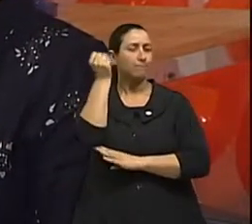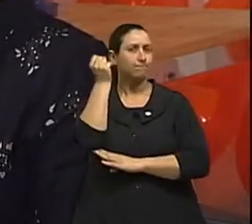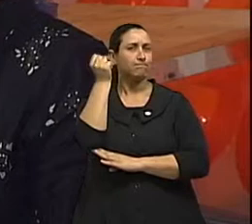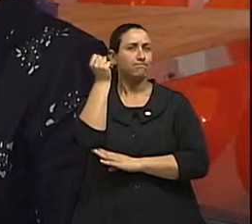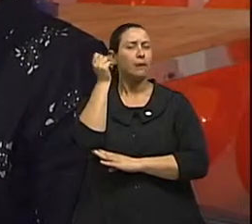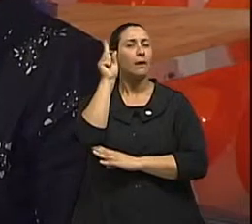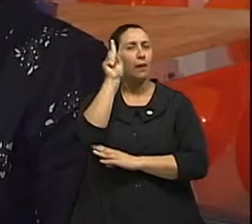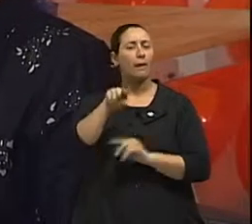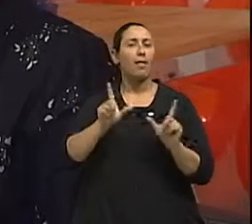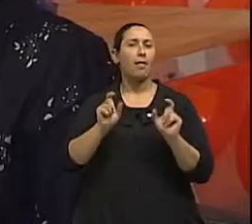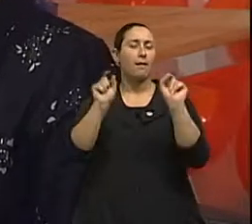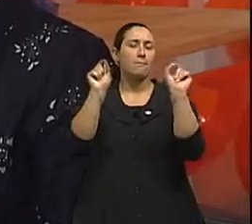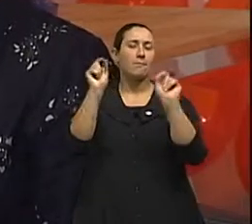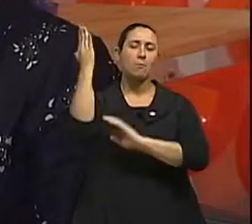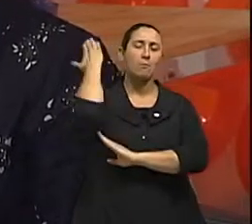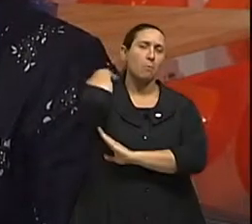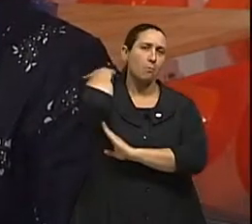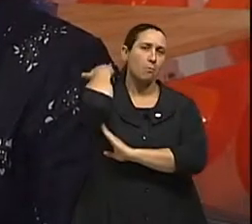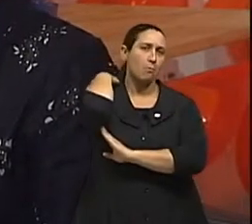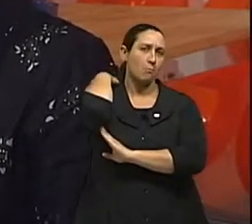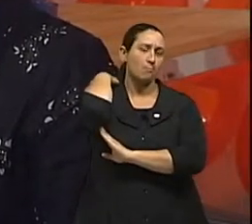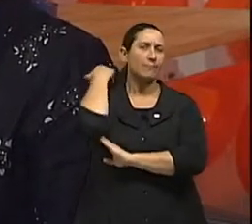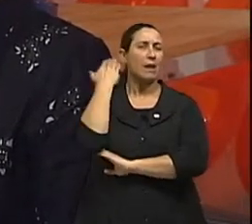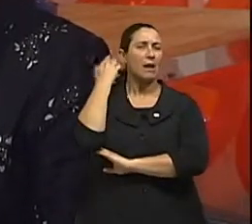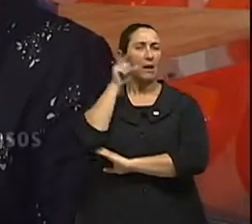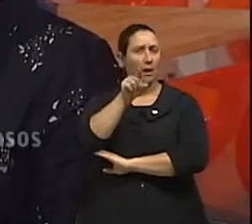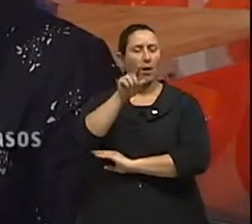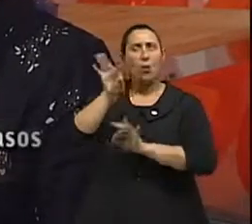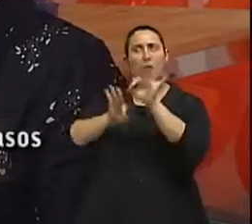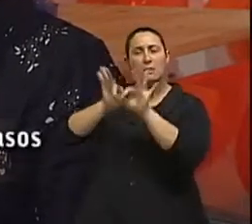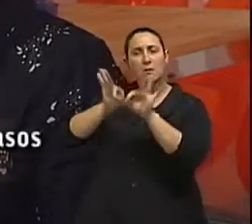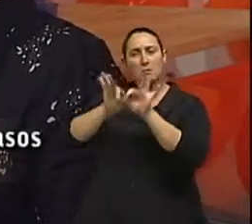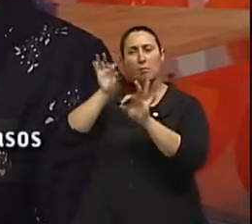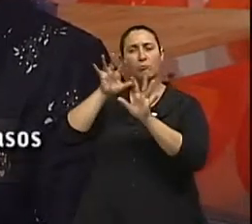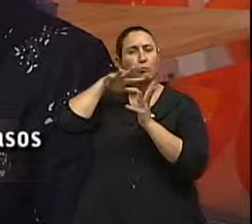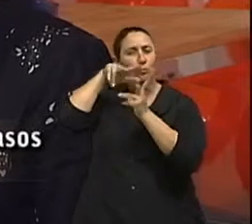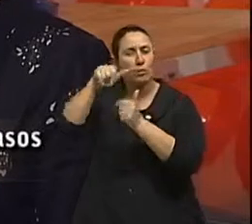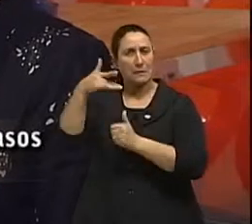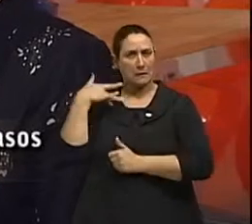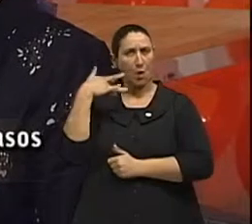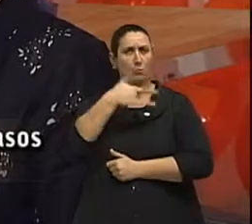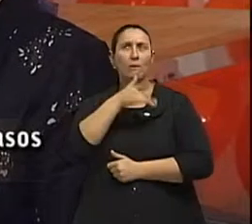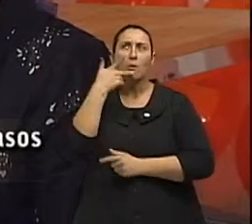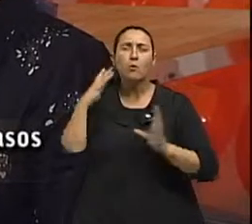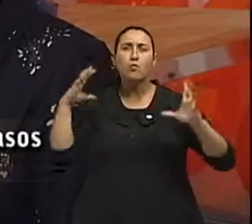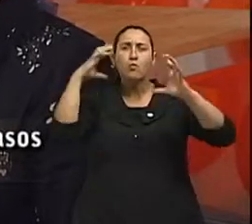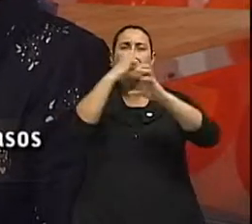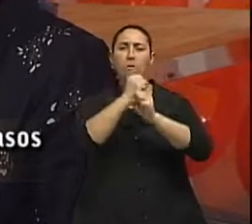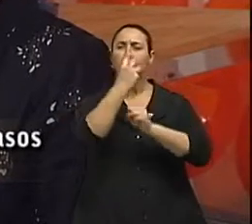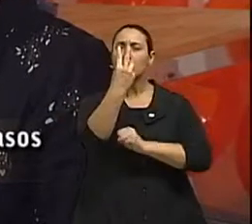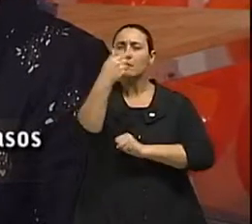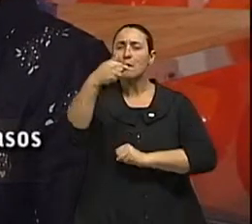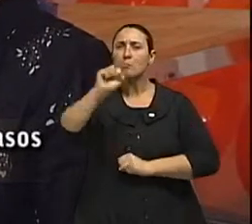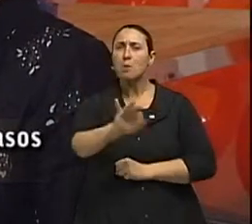câncer de pulmão. Segundo a Organização Mundial da Saúde, 27 milhões de novos casos da doença